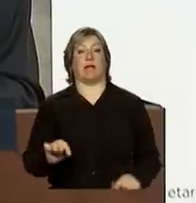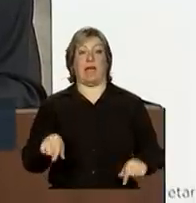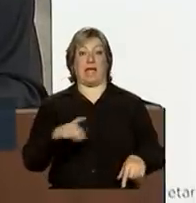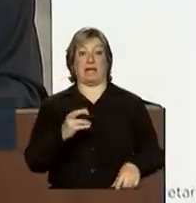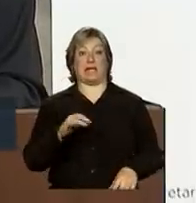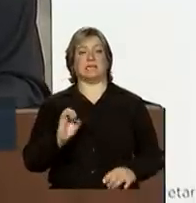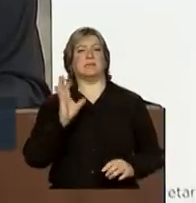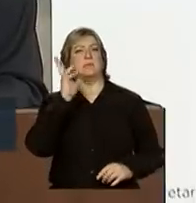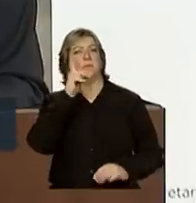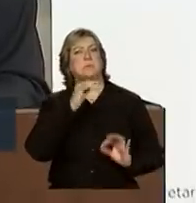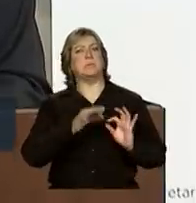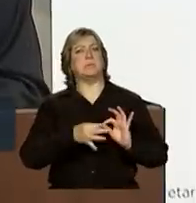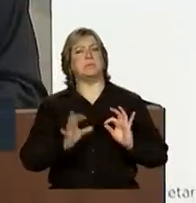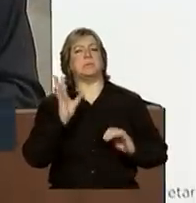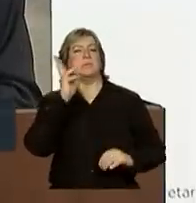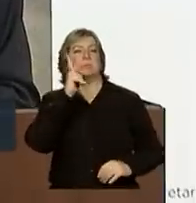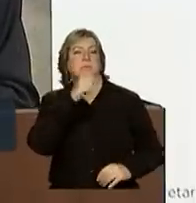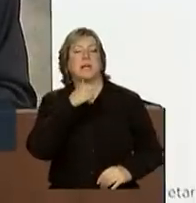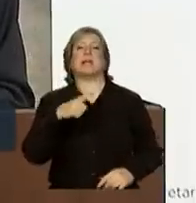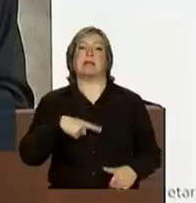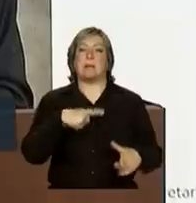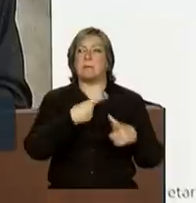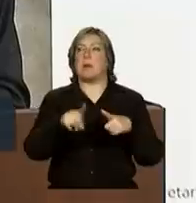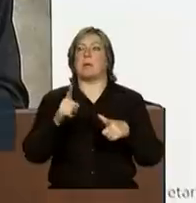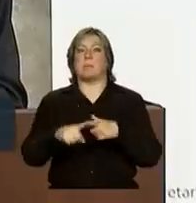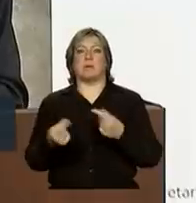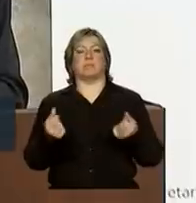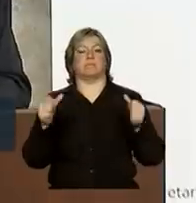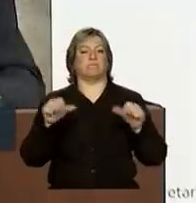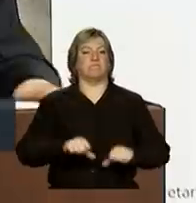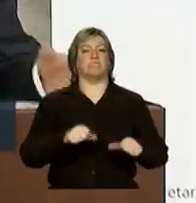mais prolongada que tem causado mais danos.